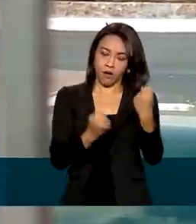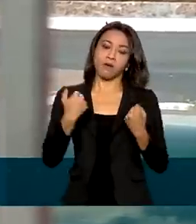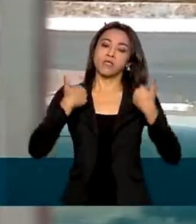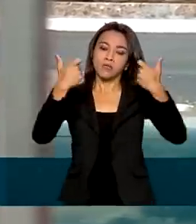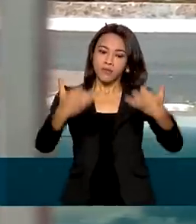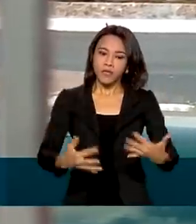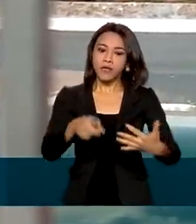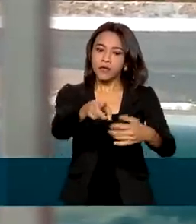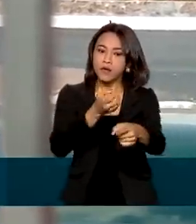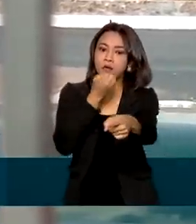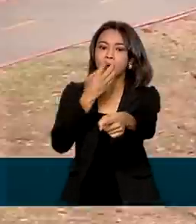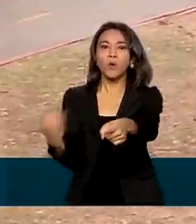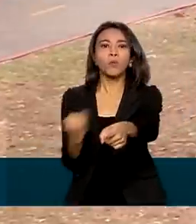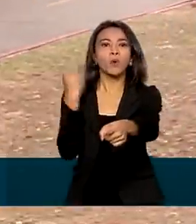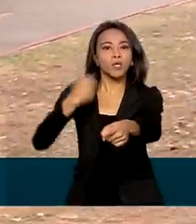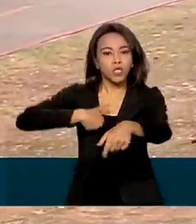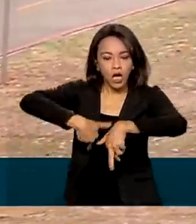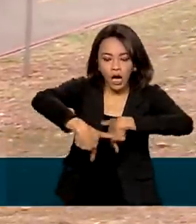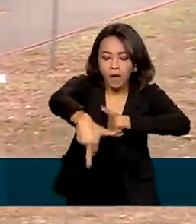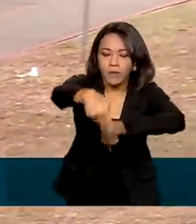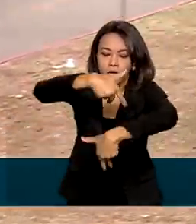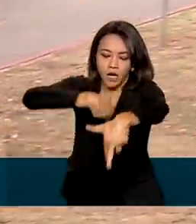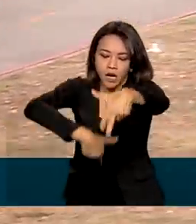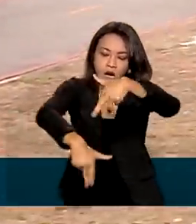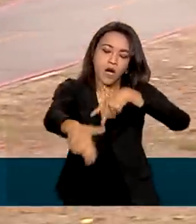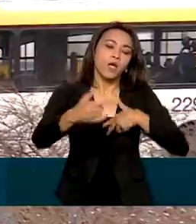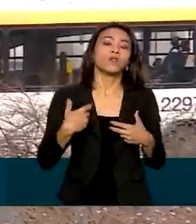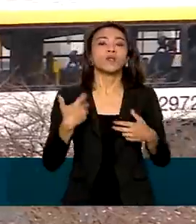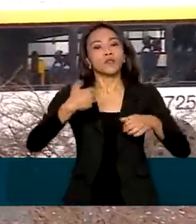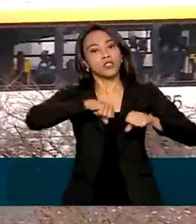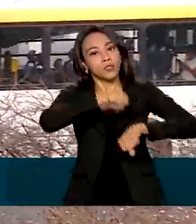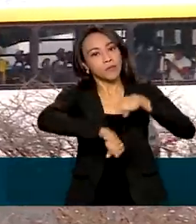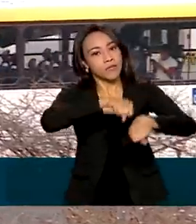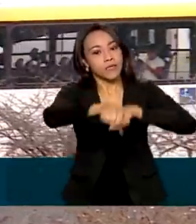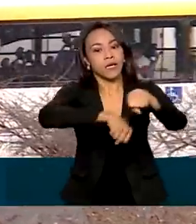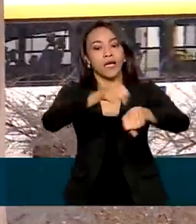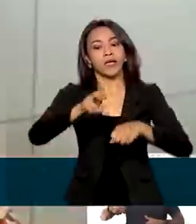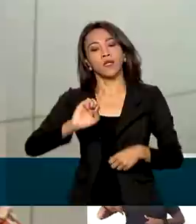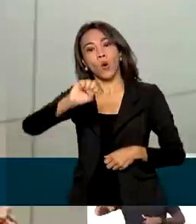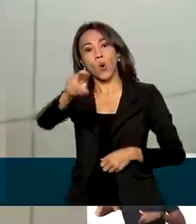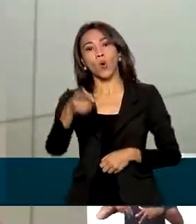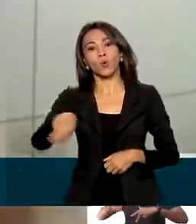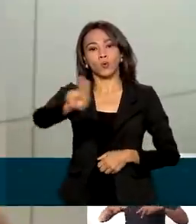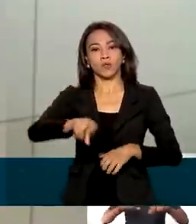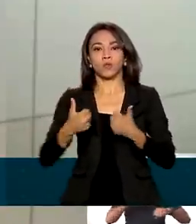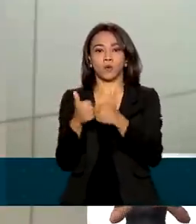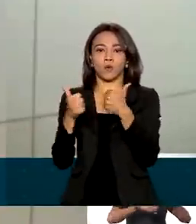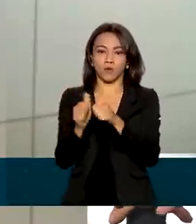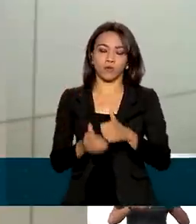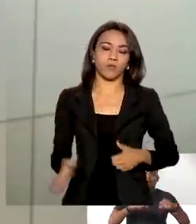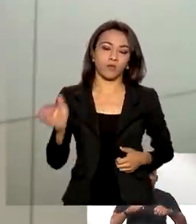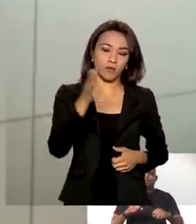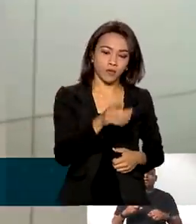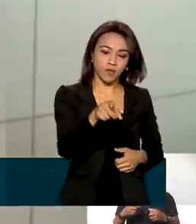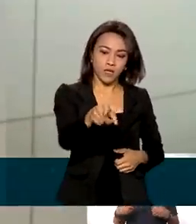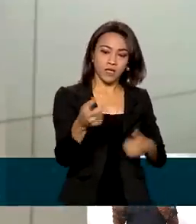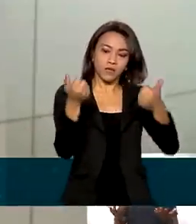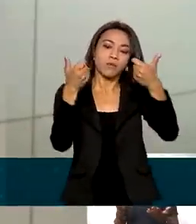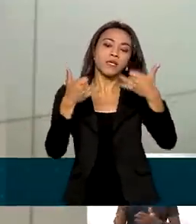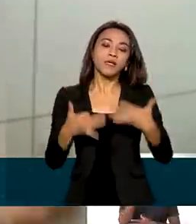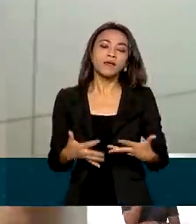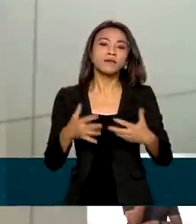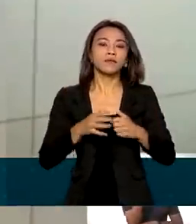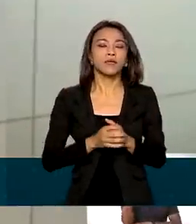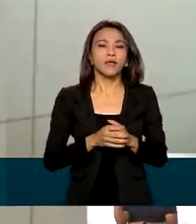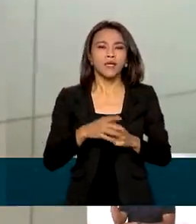os benefícios do deslocamento a pé, de bicicleta ou usando o transporte público. Benefícios ambientais, uma vez que você tem